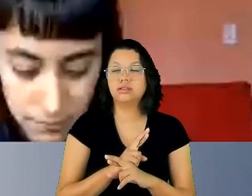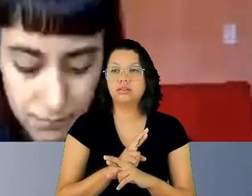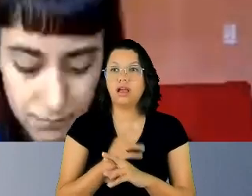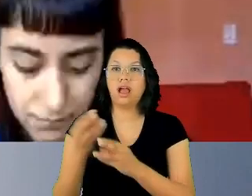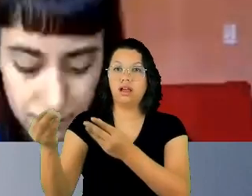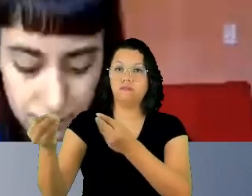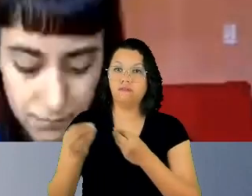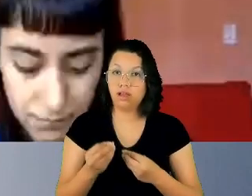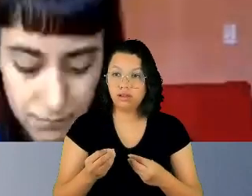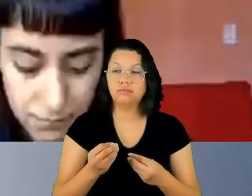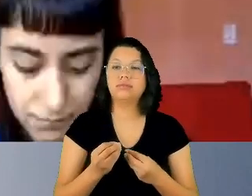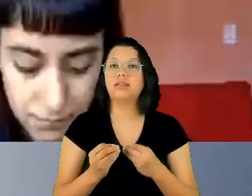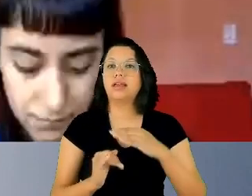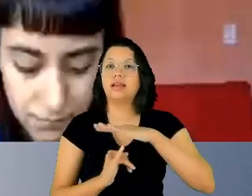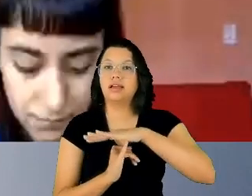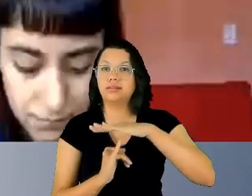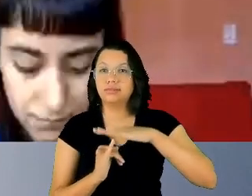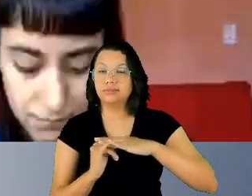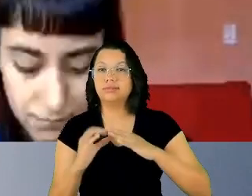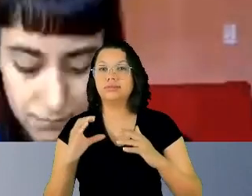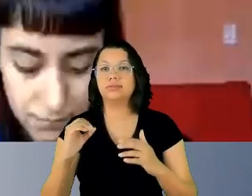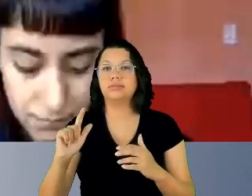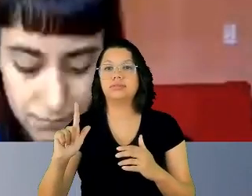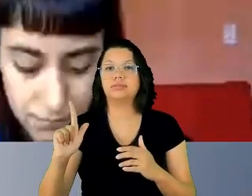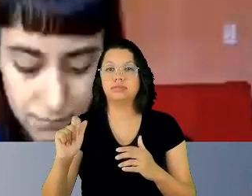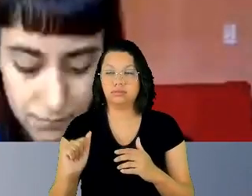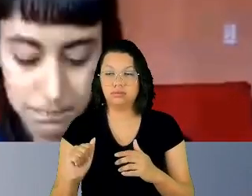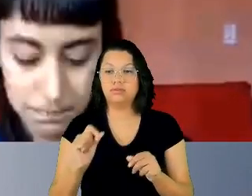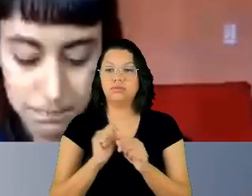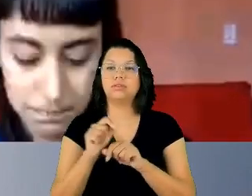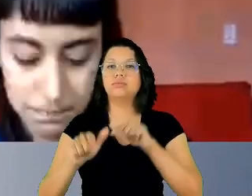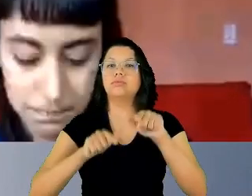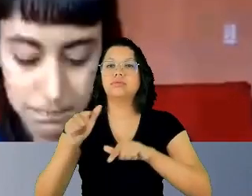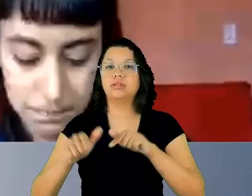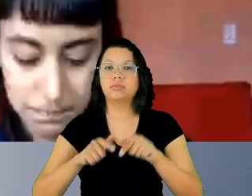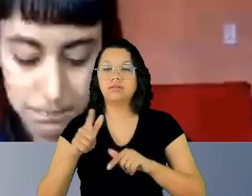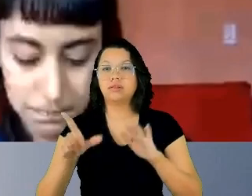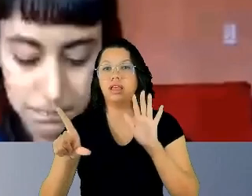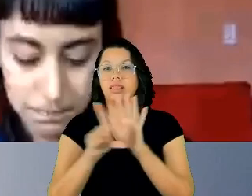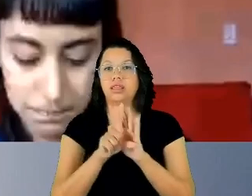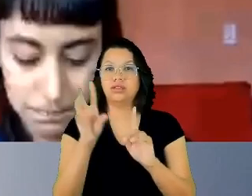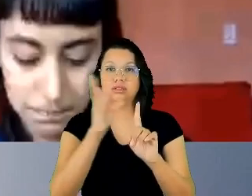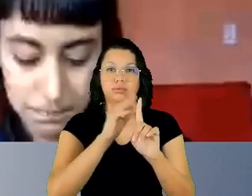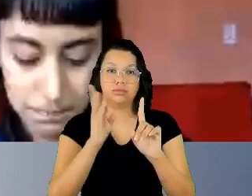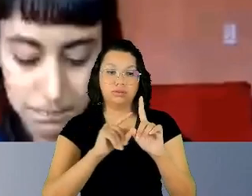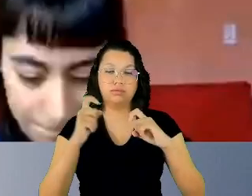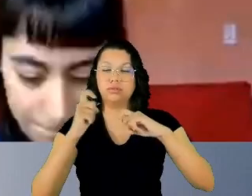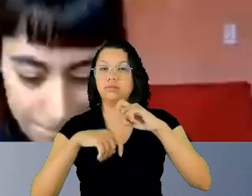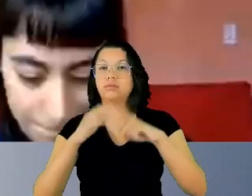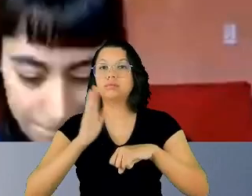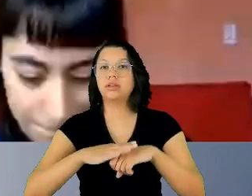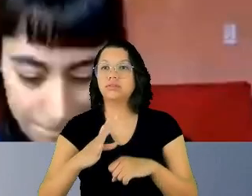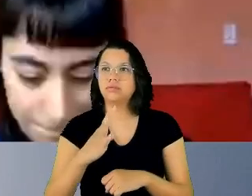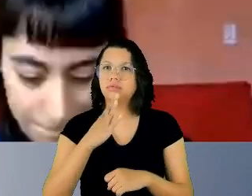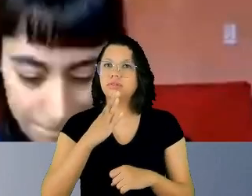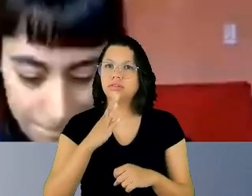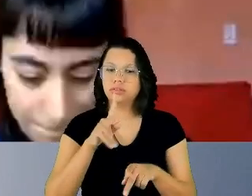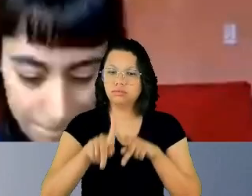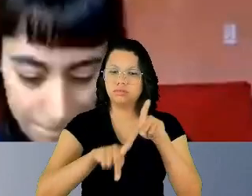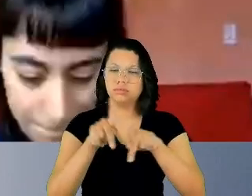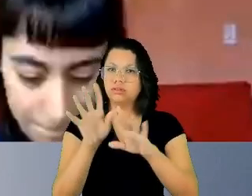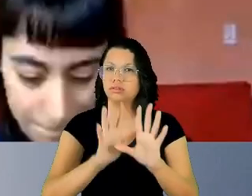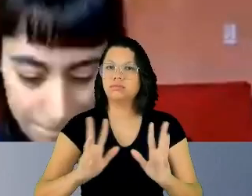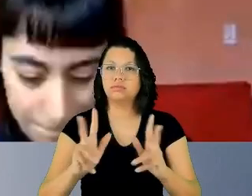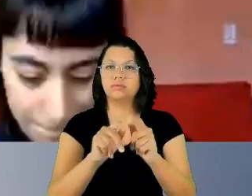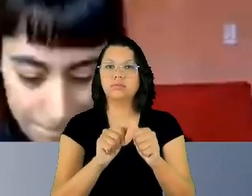de que nós fizéssemos um trabalho para tornar a lei de importunação sexual mais conhecida da população para que ela fosse